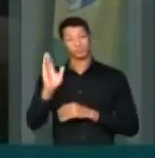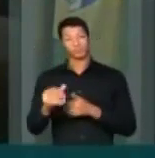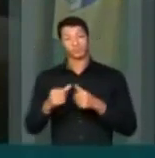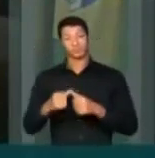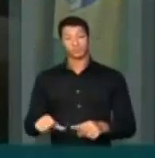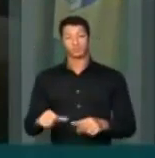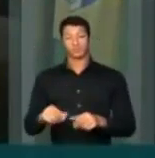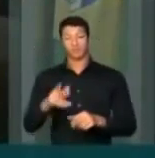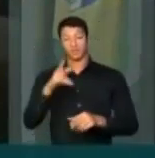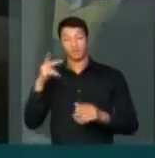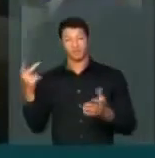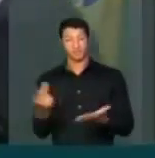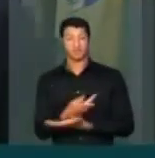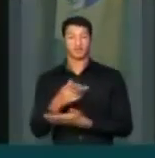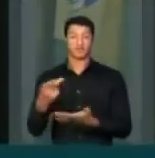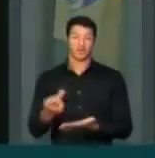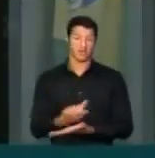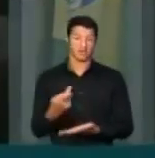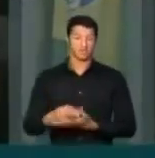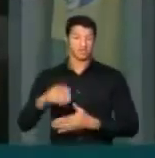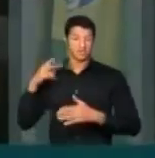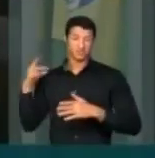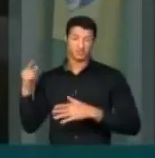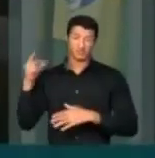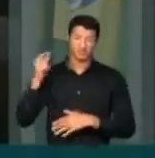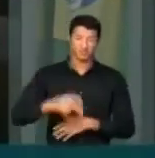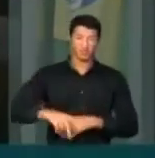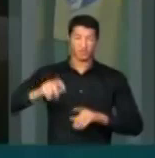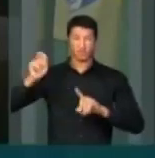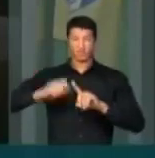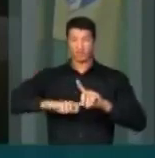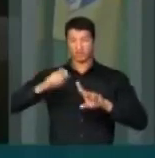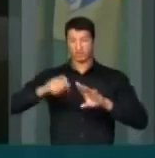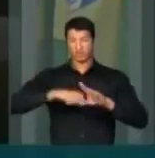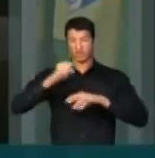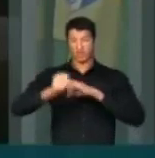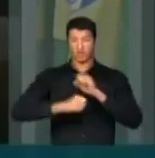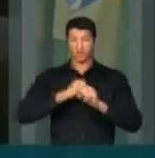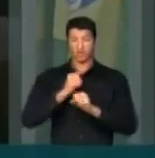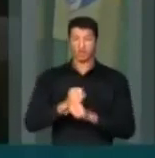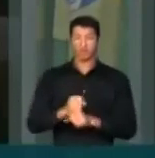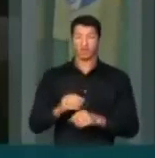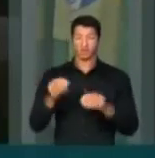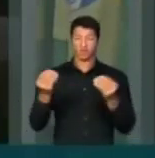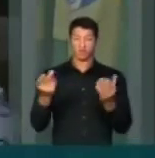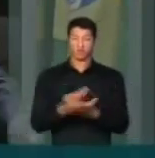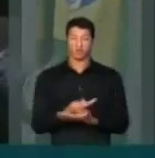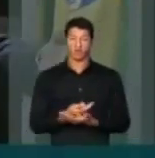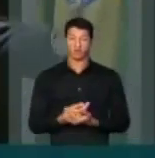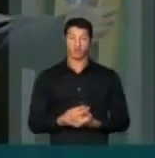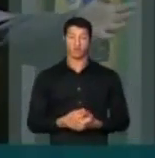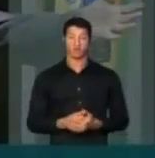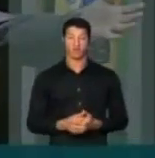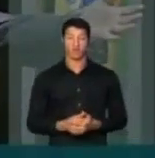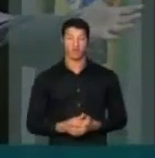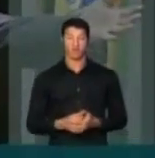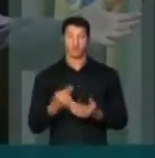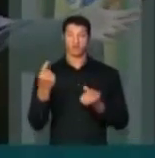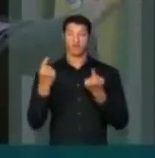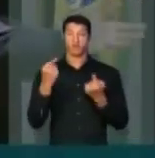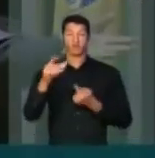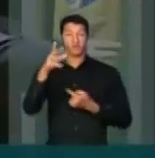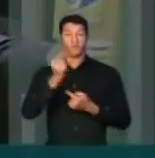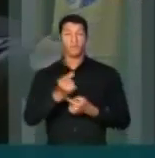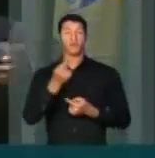está puterfata, já está há meses, anos, puterfata. Cada um